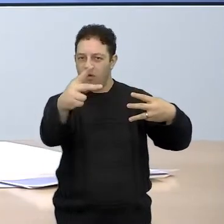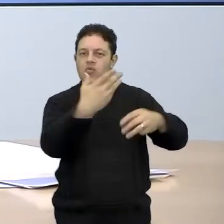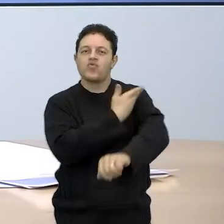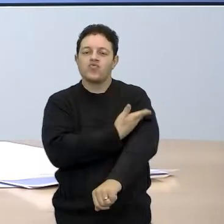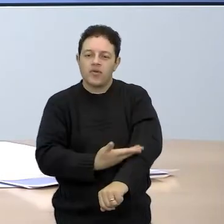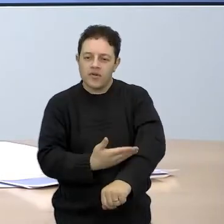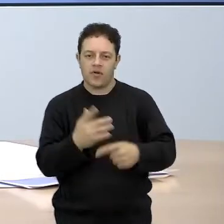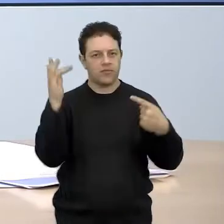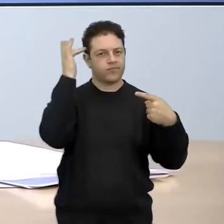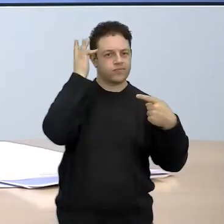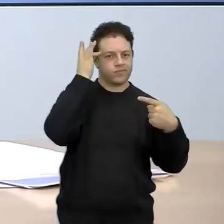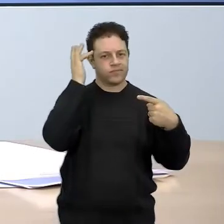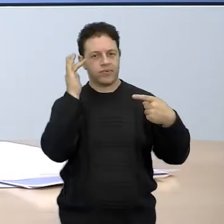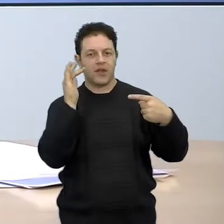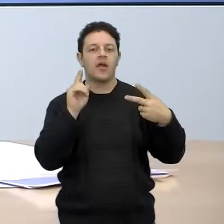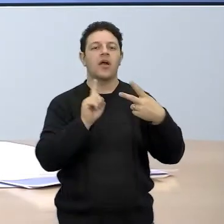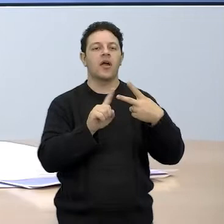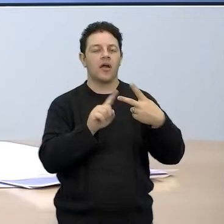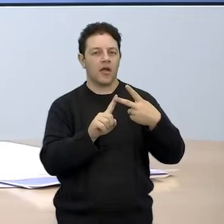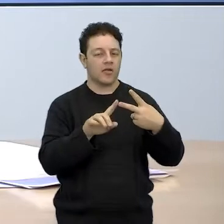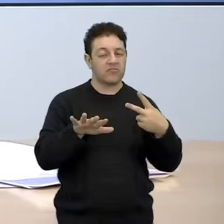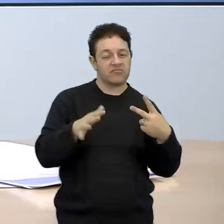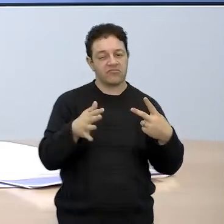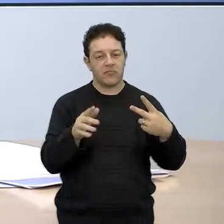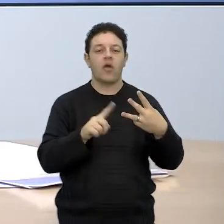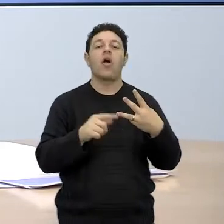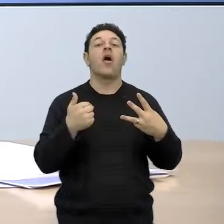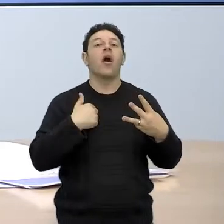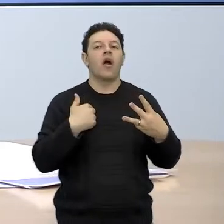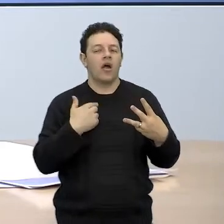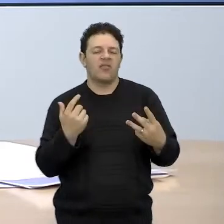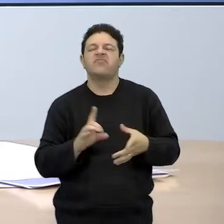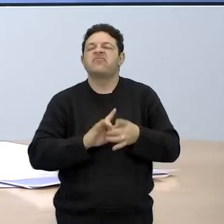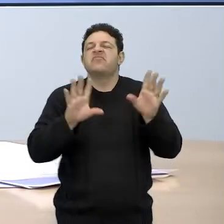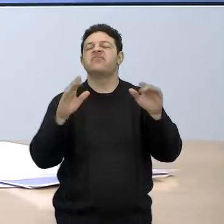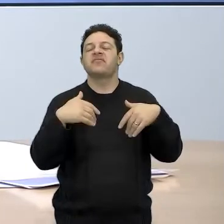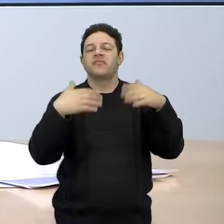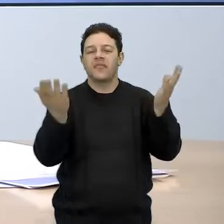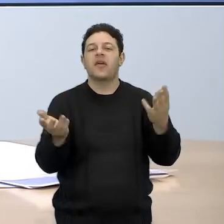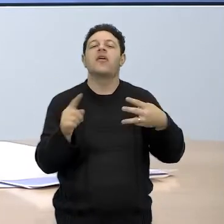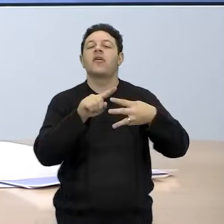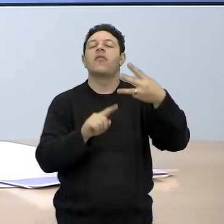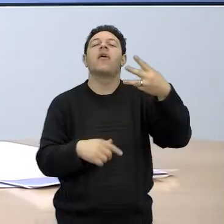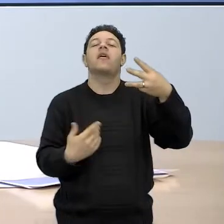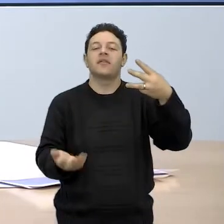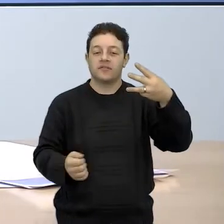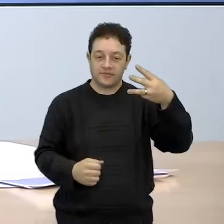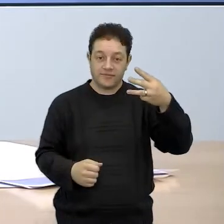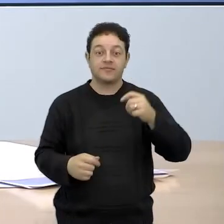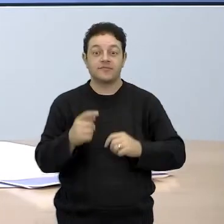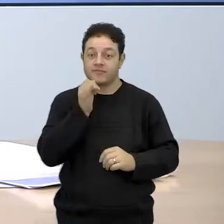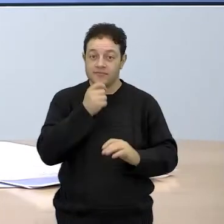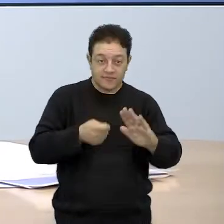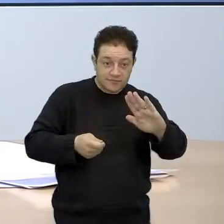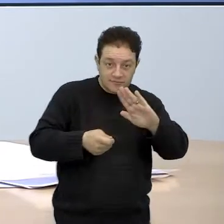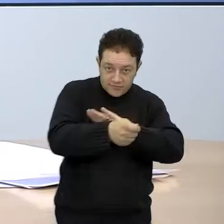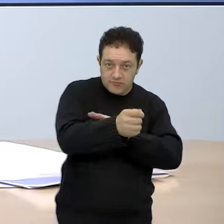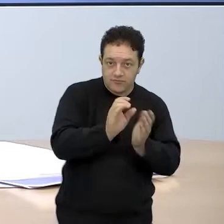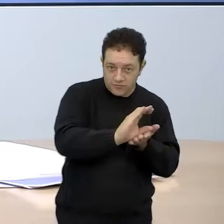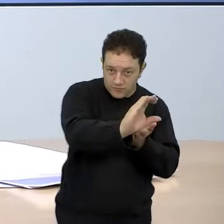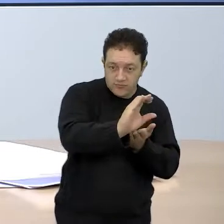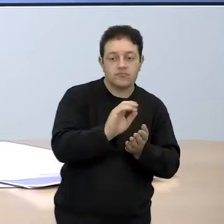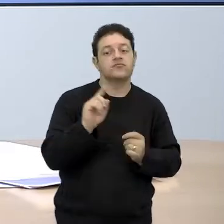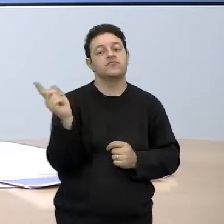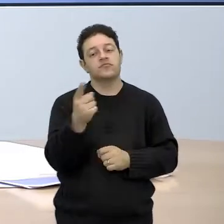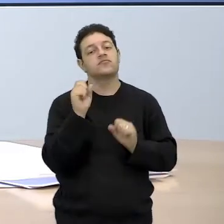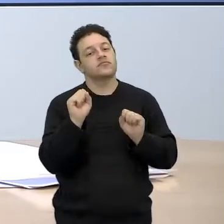O moderado, o arrojado ou o conservador? No começo aí de um investimento, talvez a gente seja